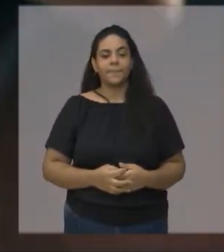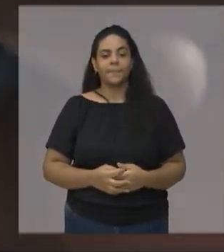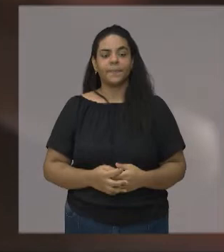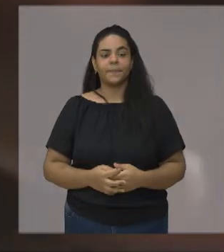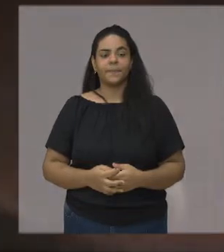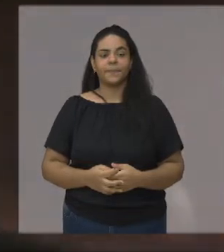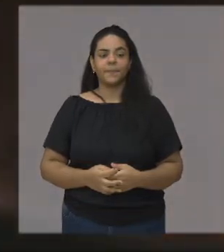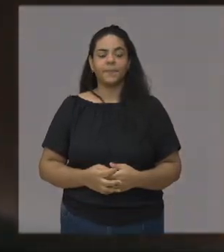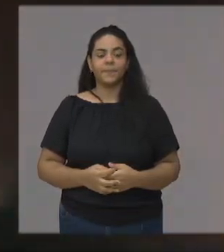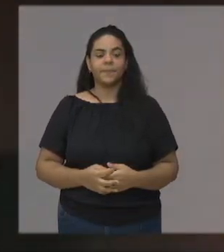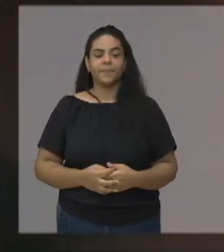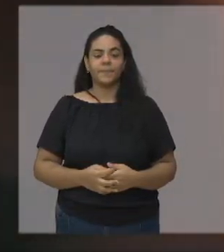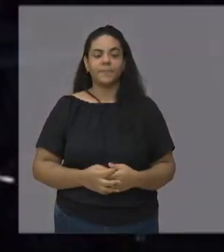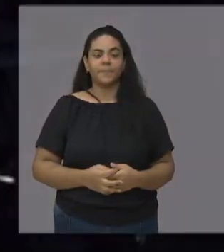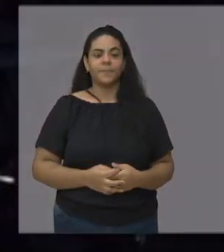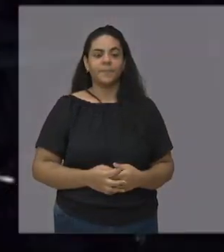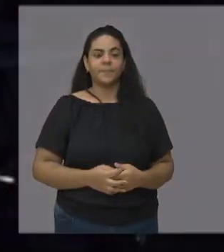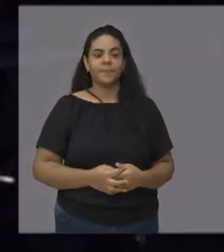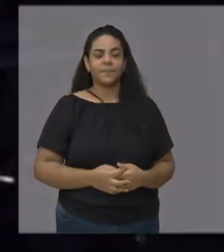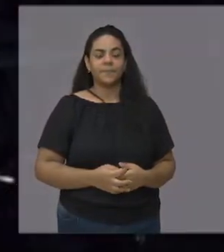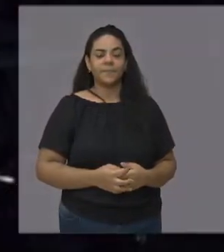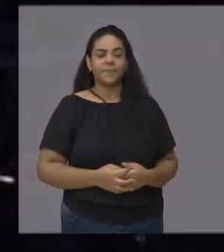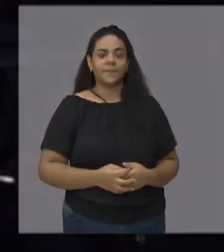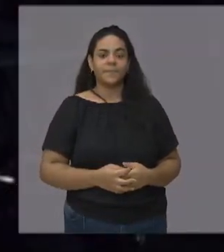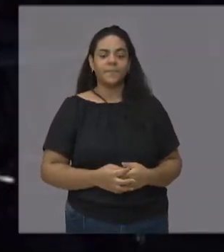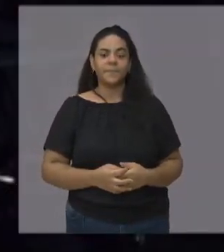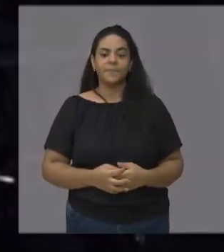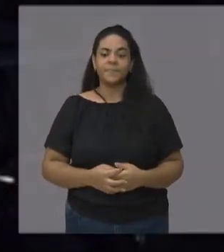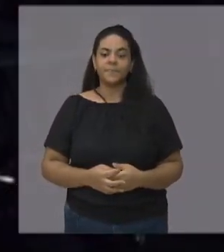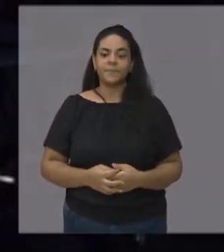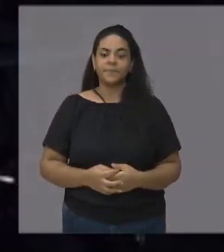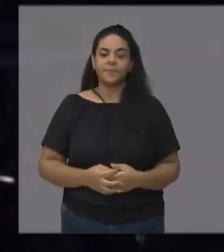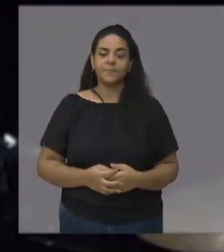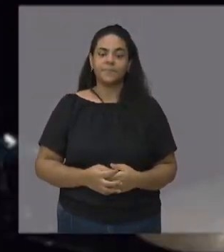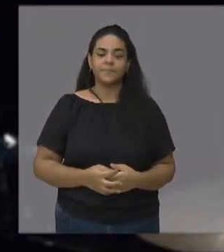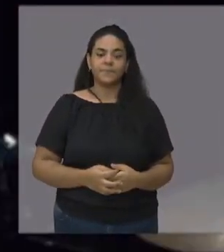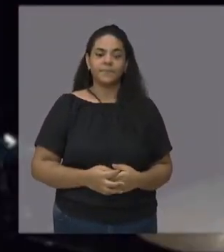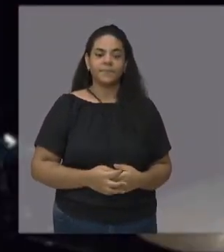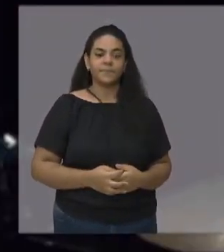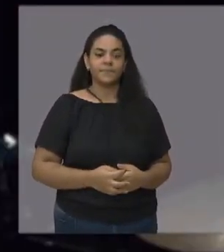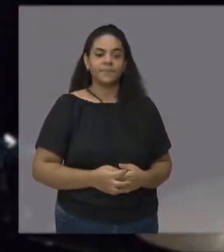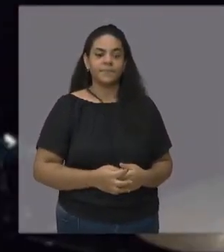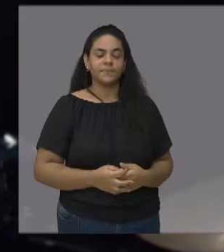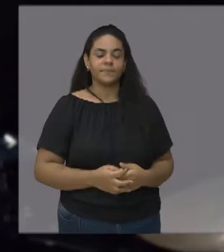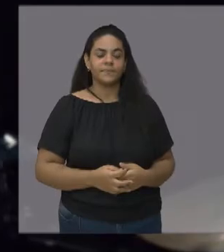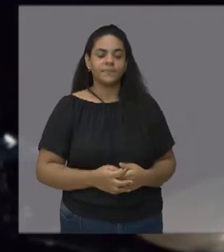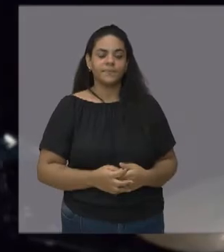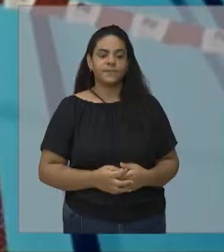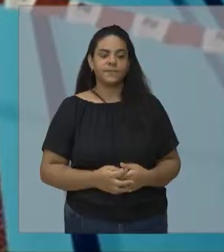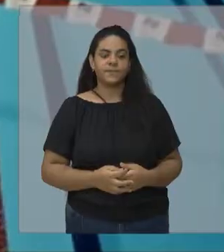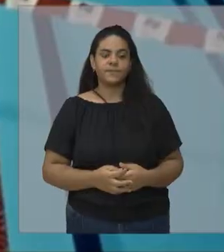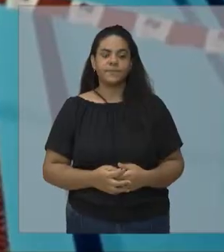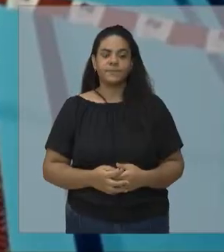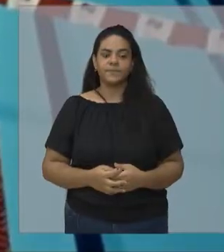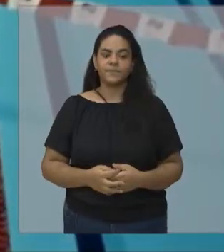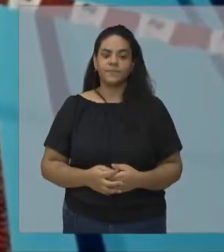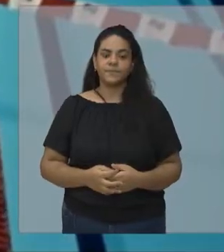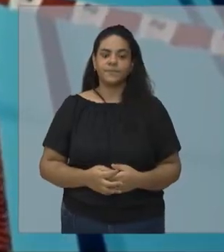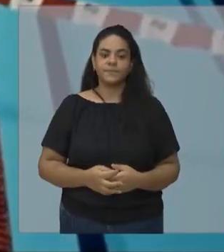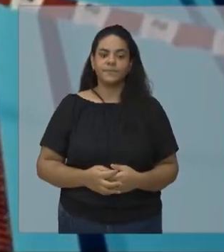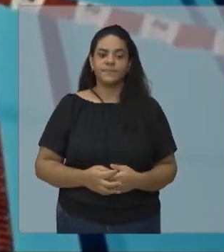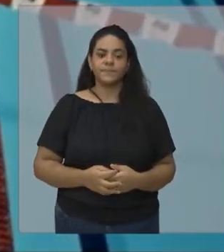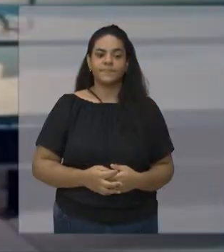pra mim E tudo aquilo que perdido foi ouvirei de sua